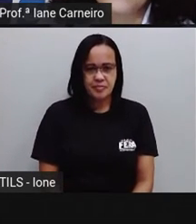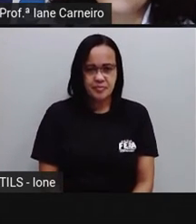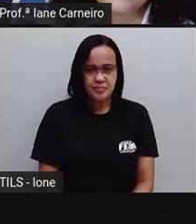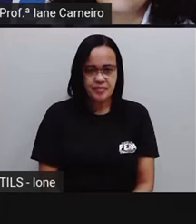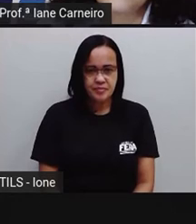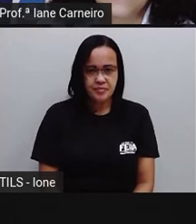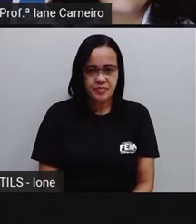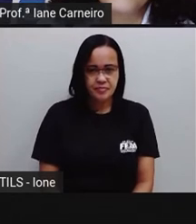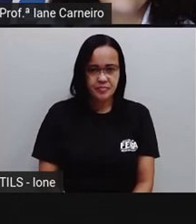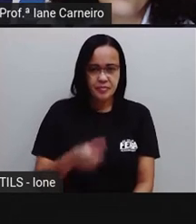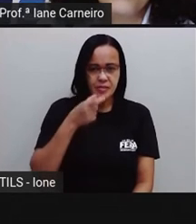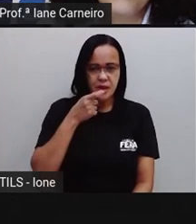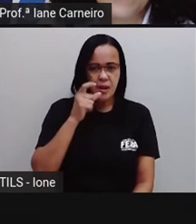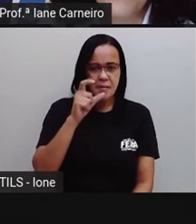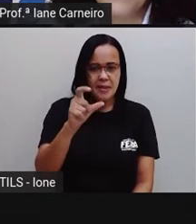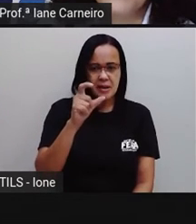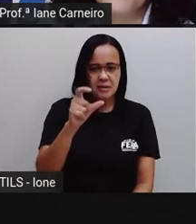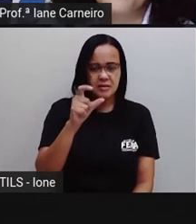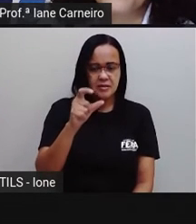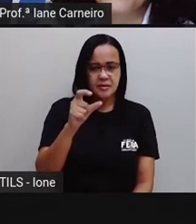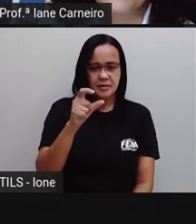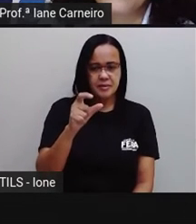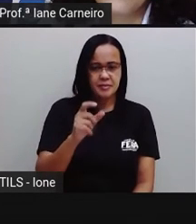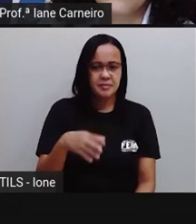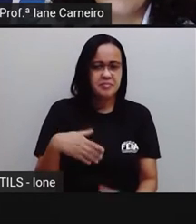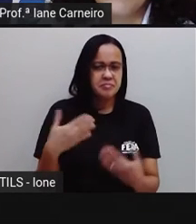TATU, tá bom?